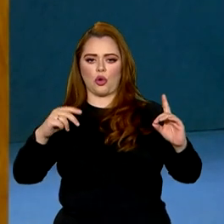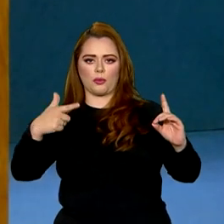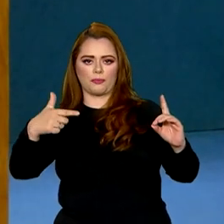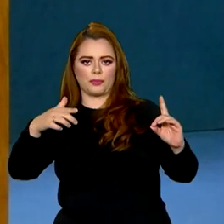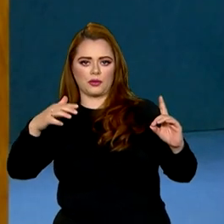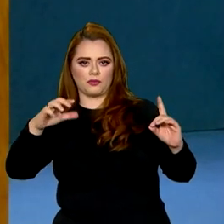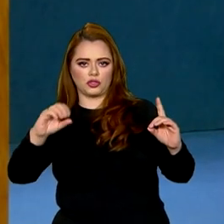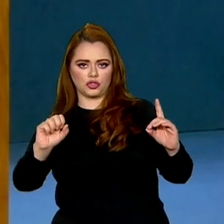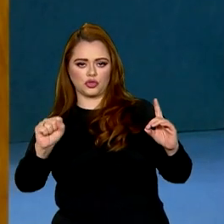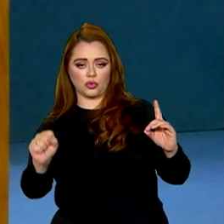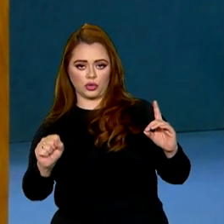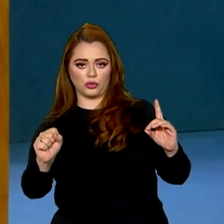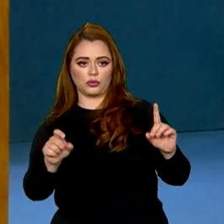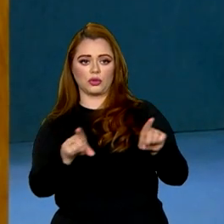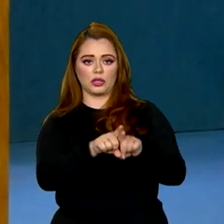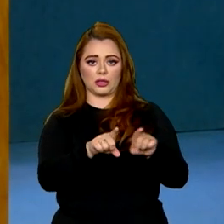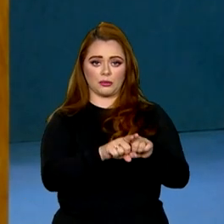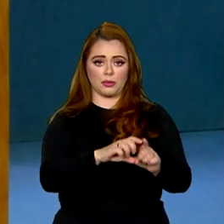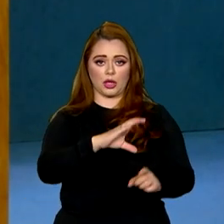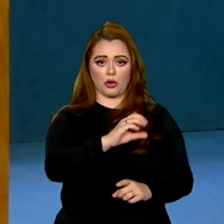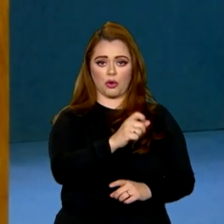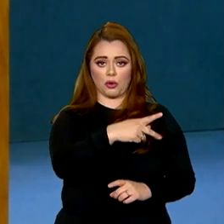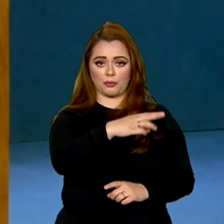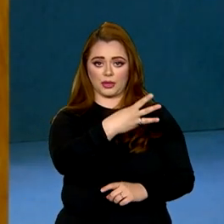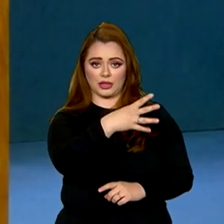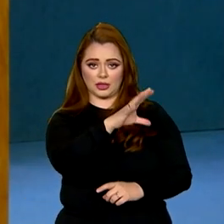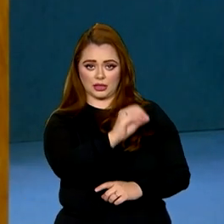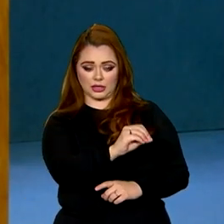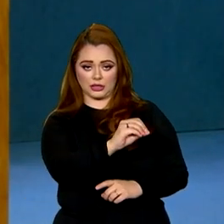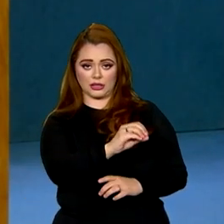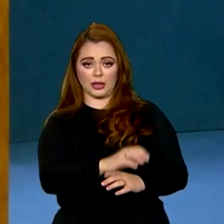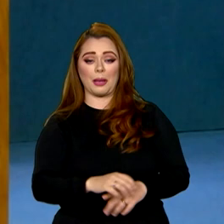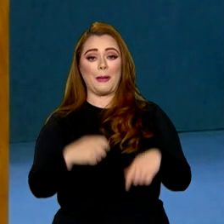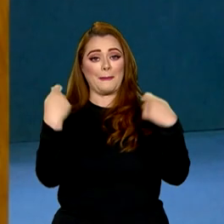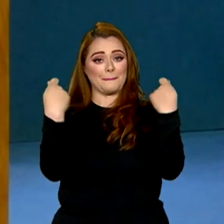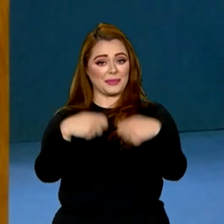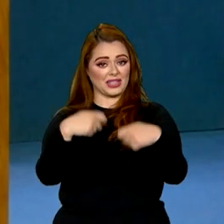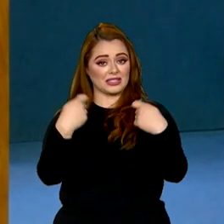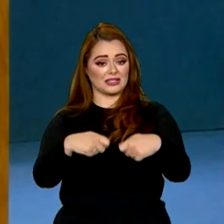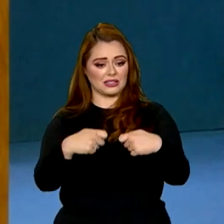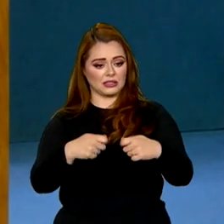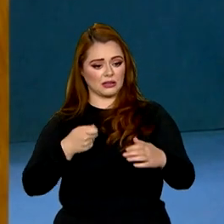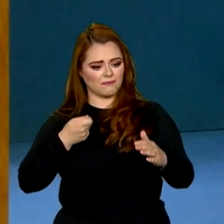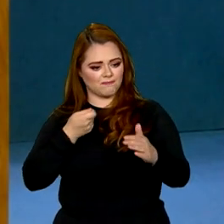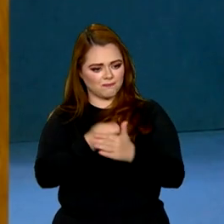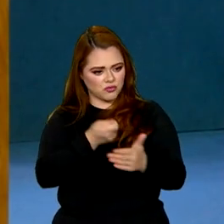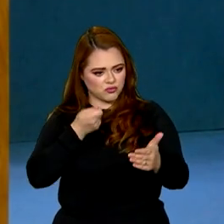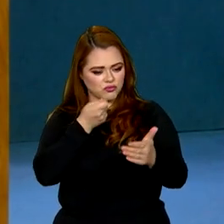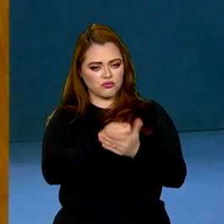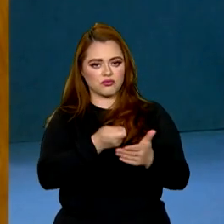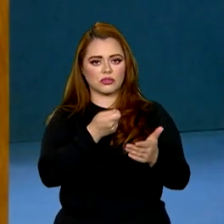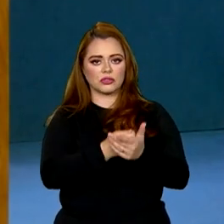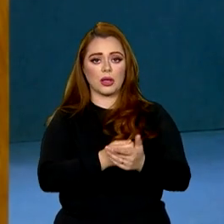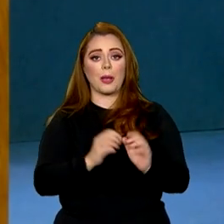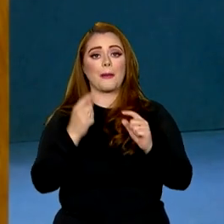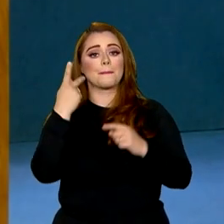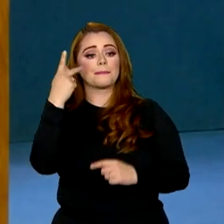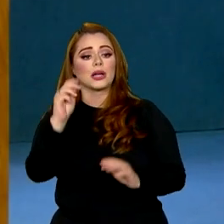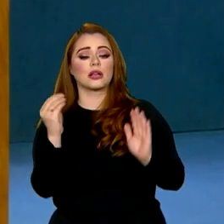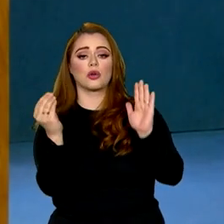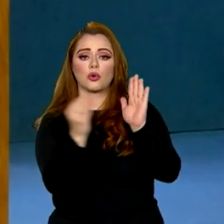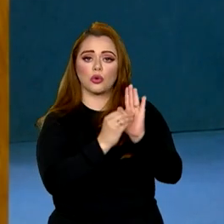a COP30 na cidade de Belém, no estado do Pará, será necessário insistir na implementação dos